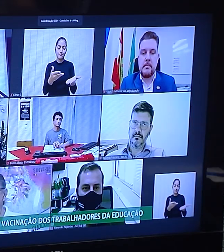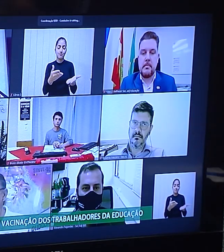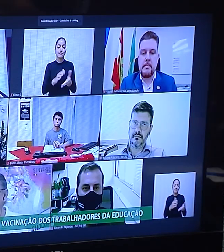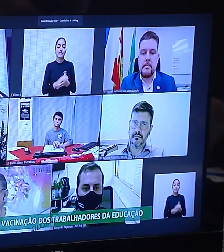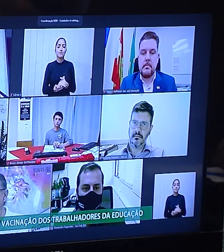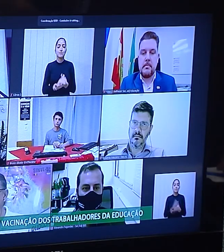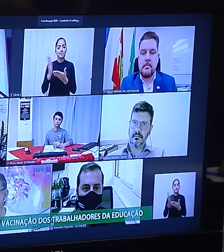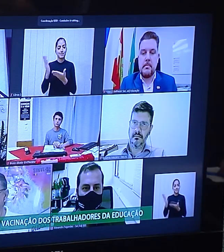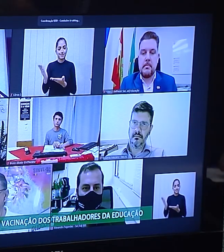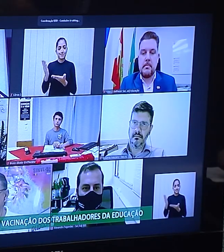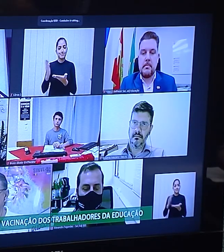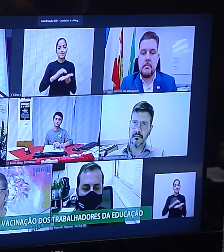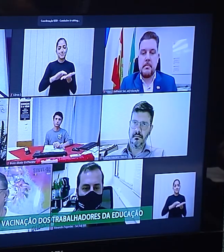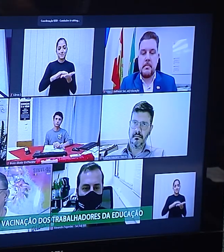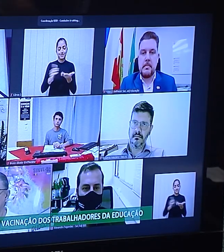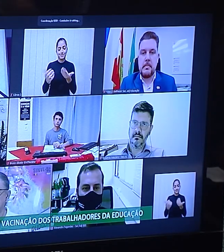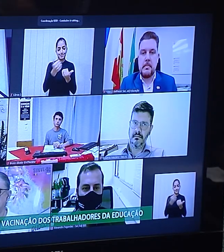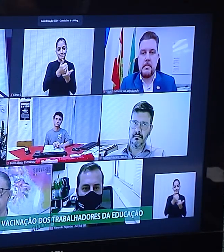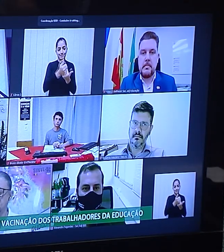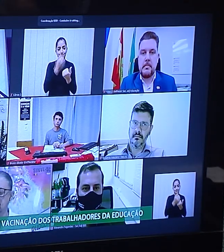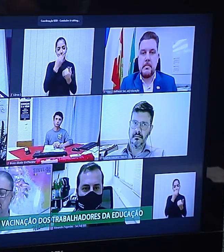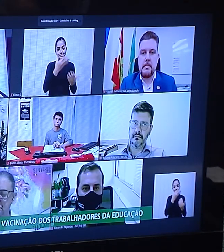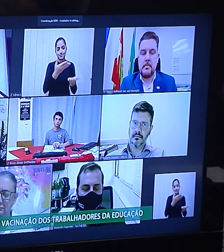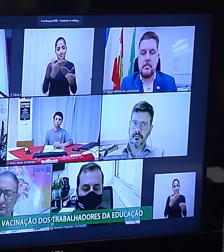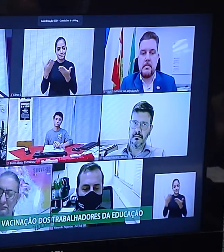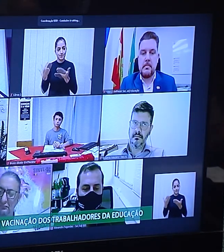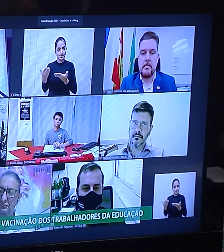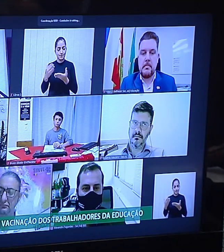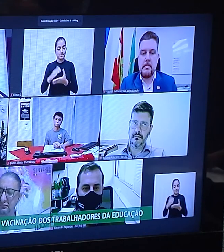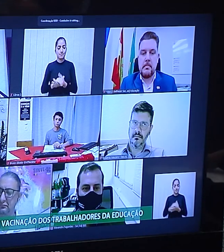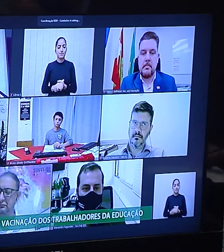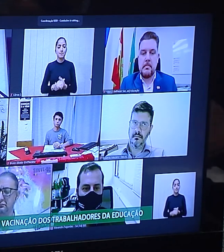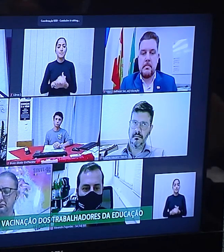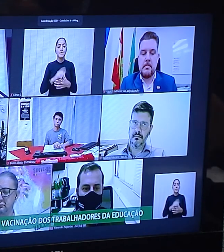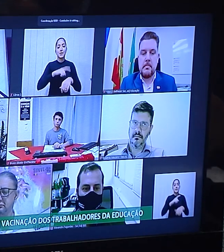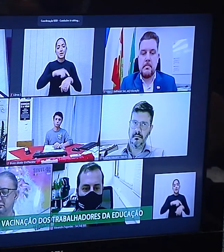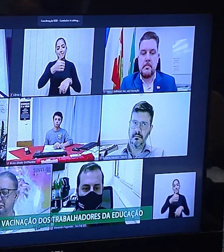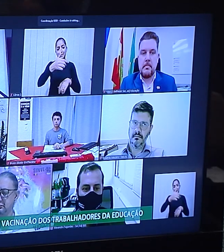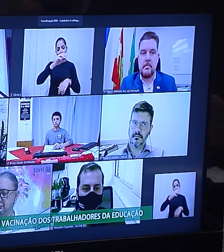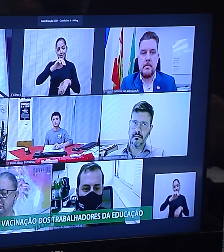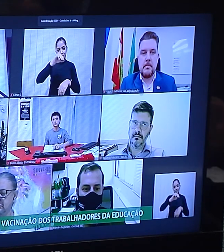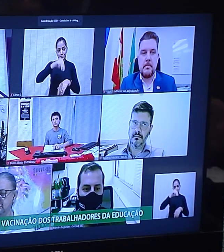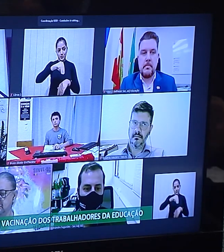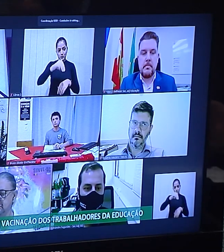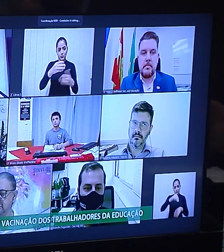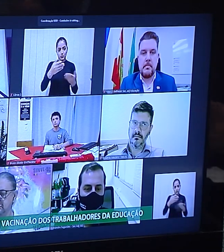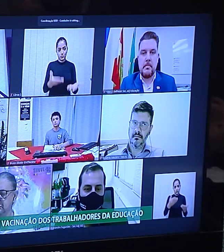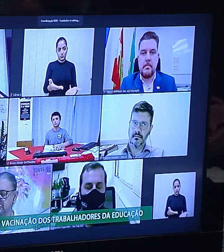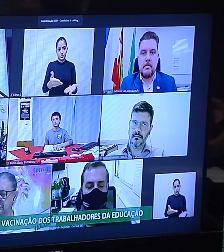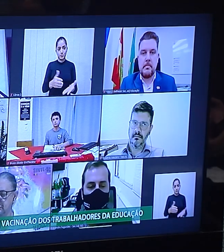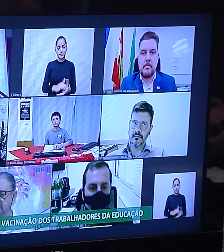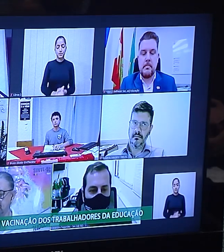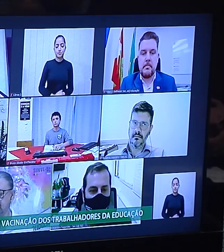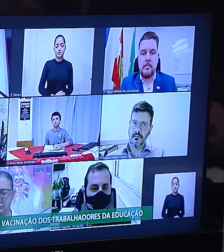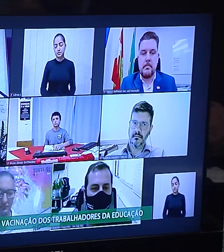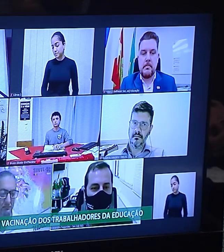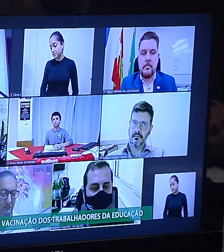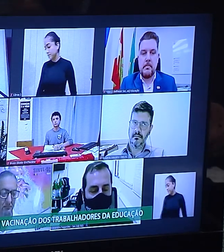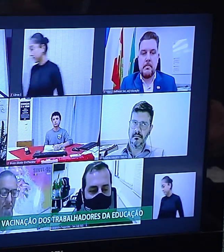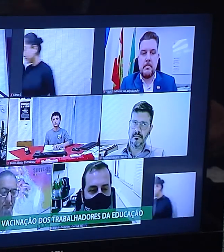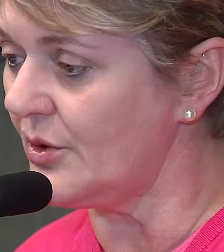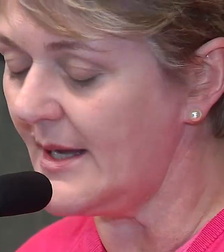representantes das Secretarias de Estado da Saúde e da Educação e de entidades que atuam em defesa dos